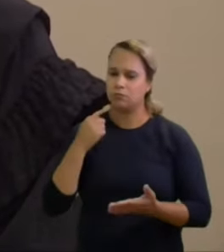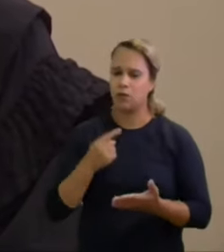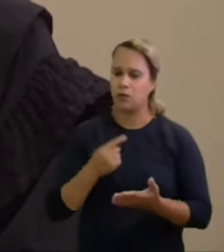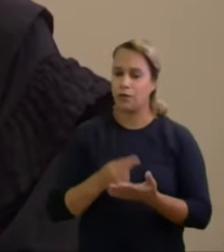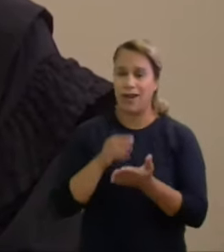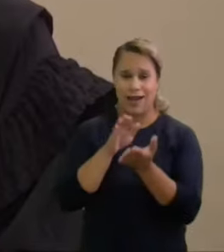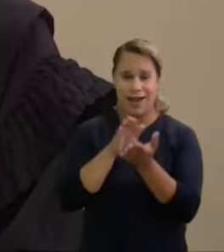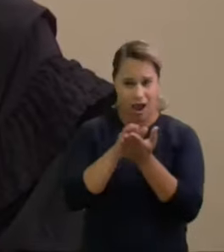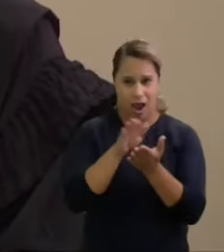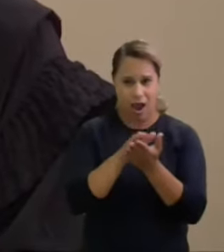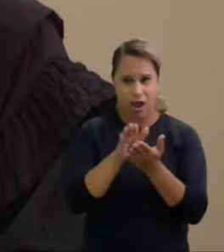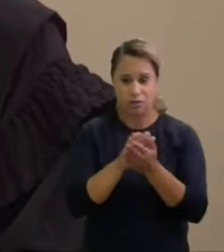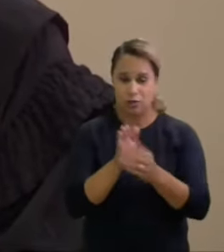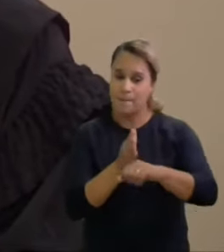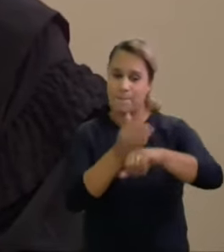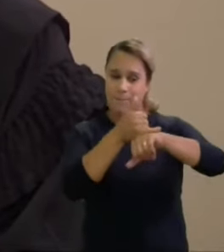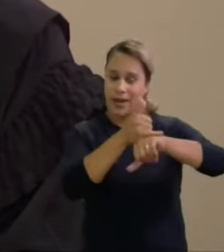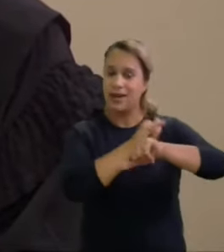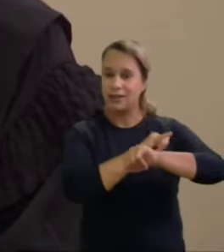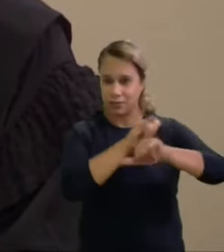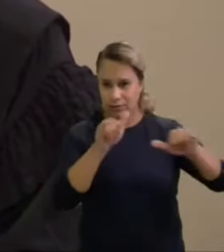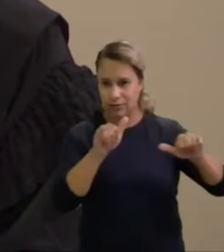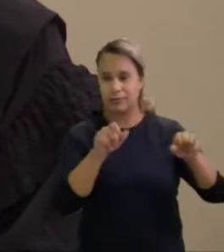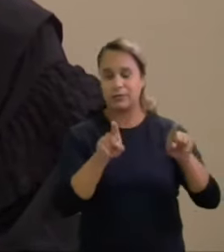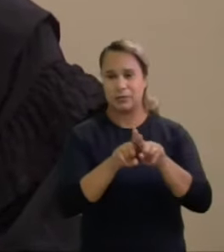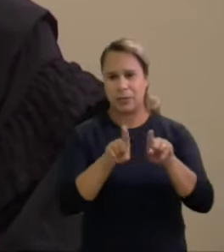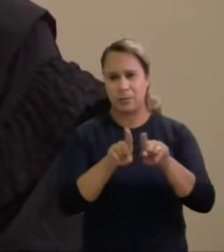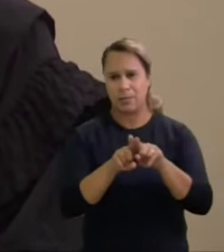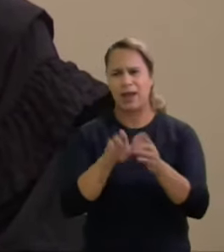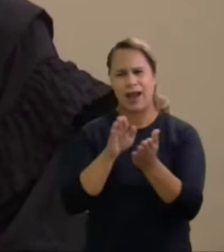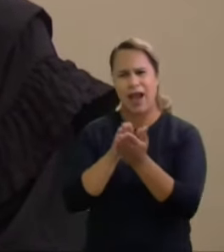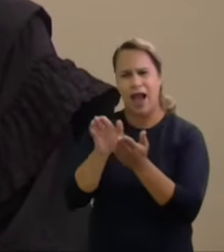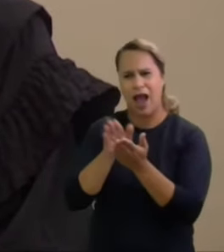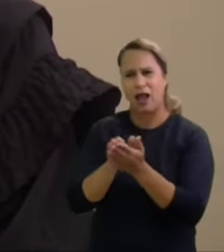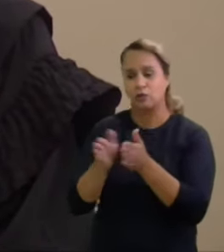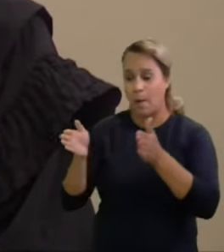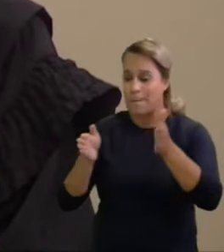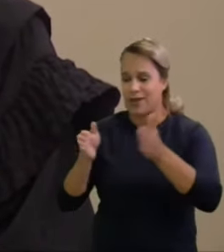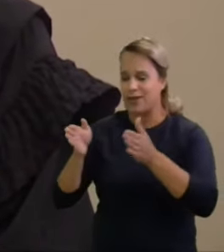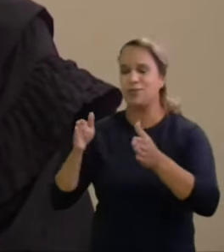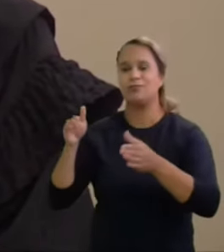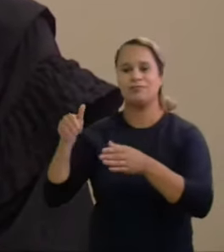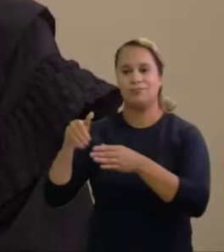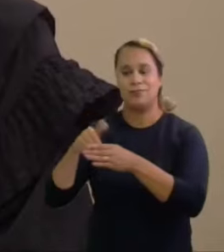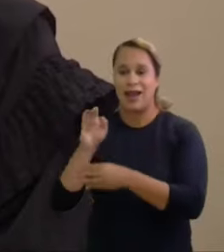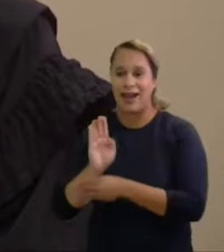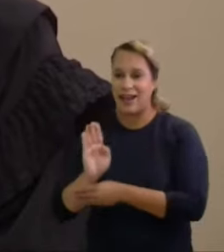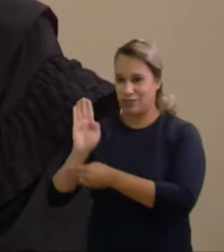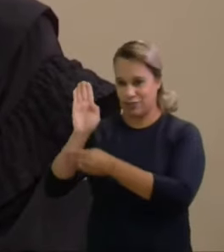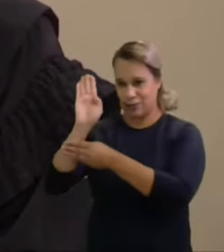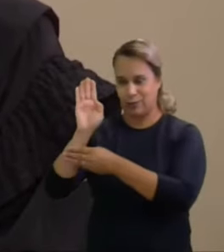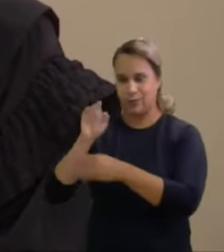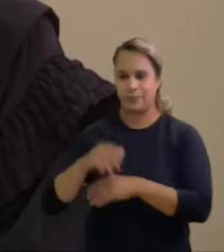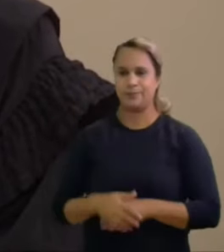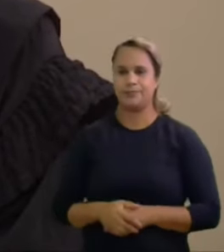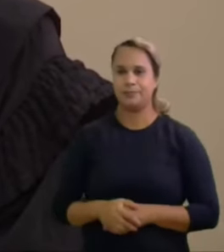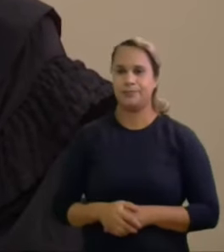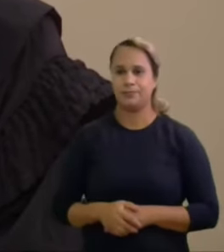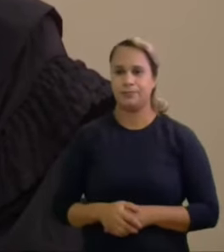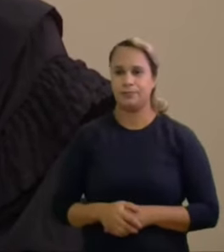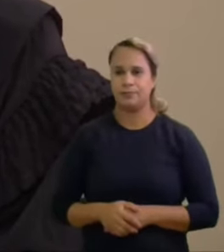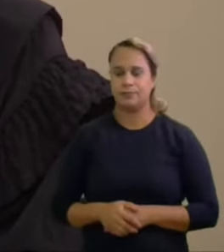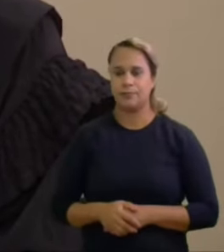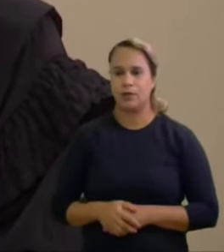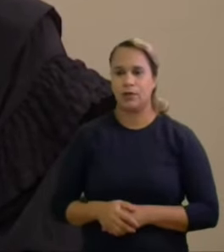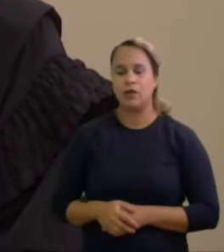da pré-candidatura e aquilo que foi gasto na candidatura da prestação de contas do investigado Sérgio Moro